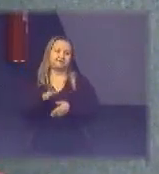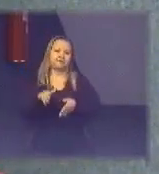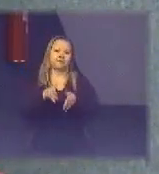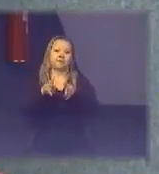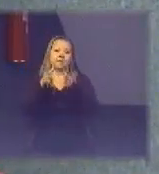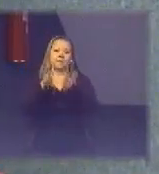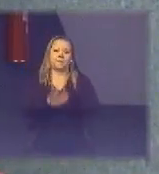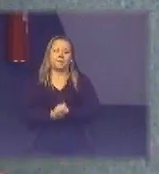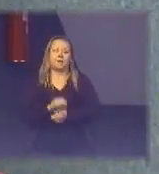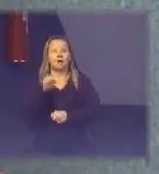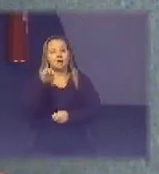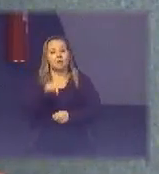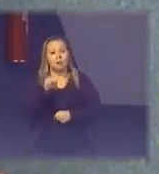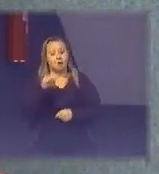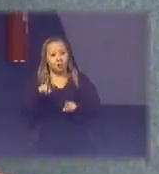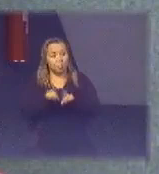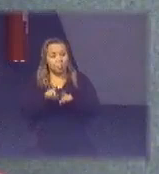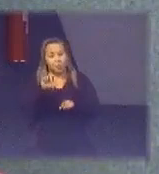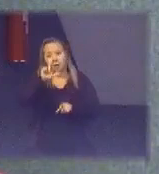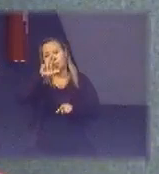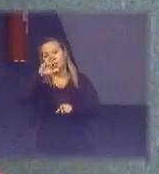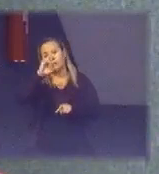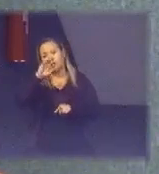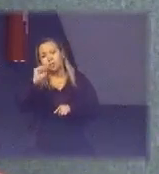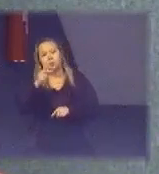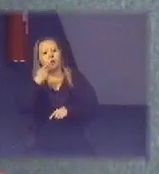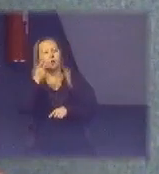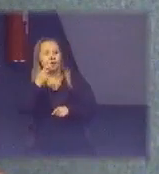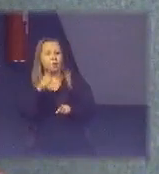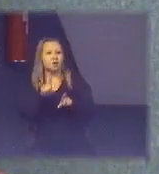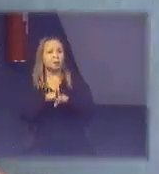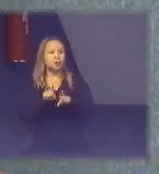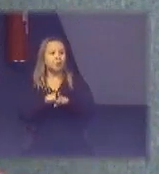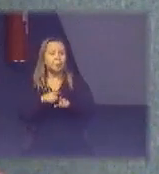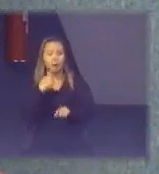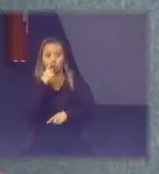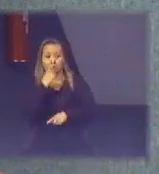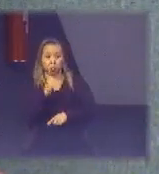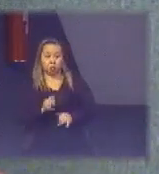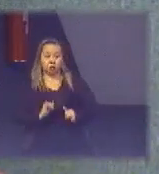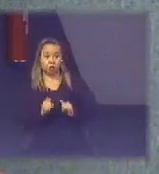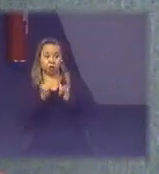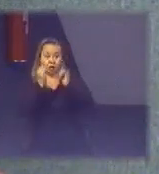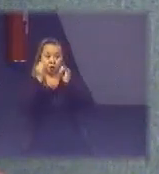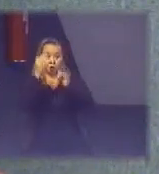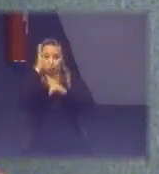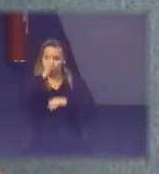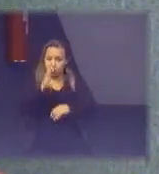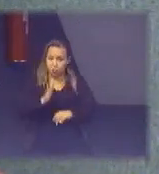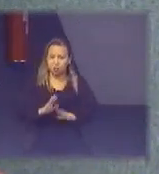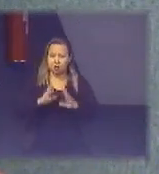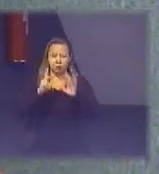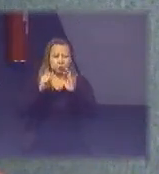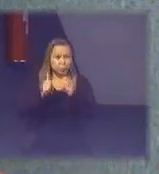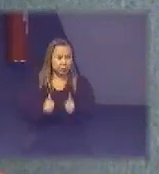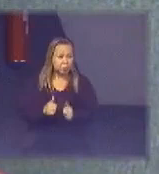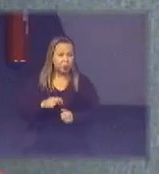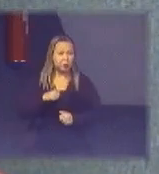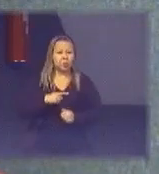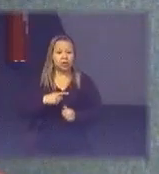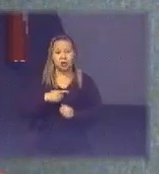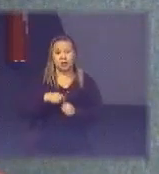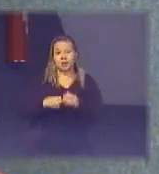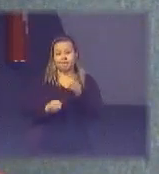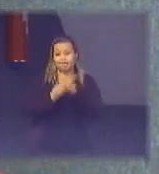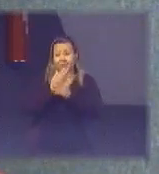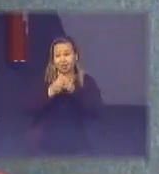aqui também a Lúcia falou sobre a questão do lixo eletrônico dentro do Brasil que nós geramos 1,5 mil